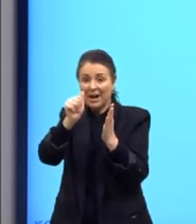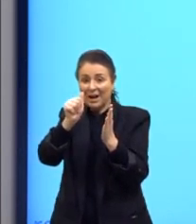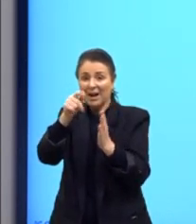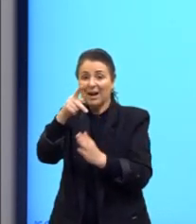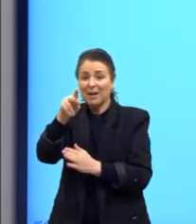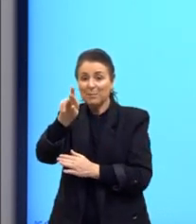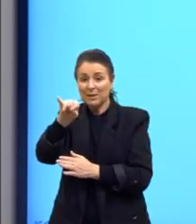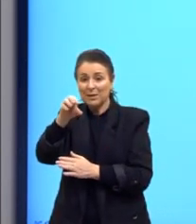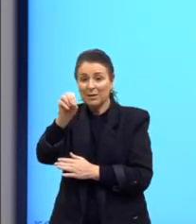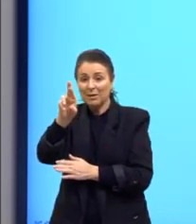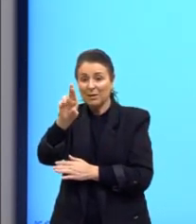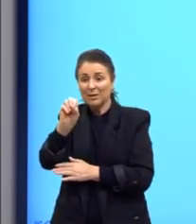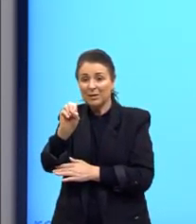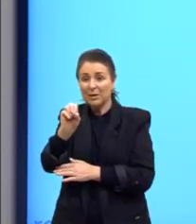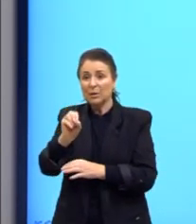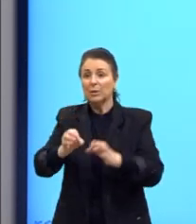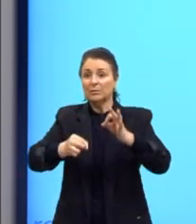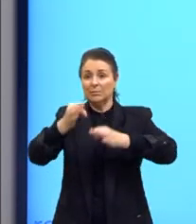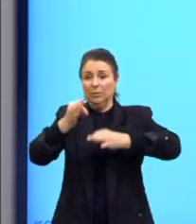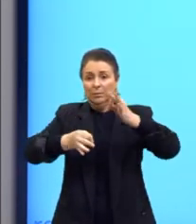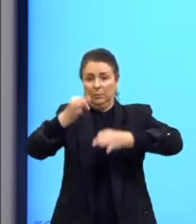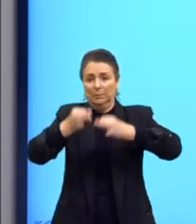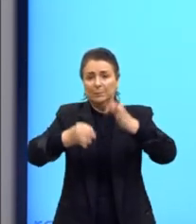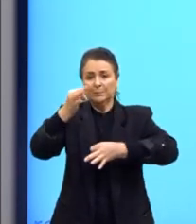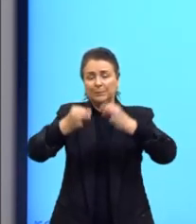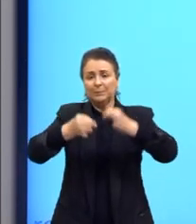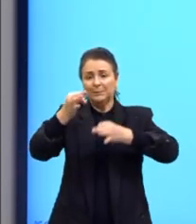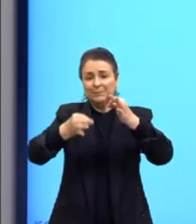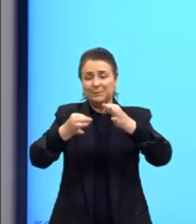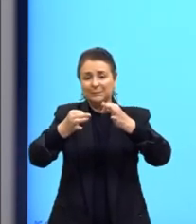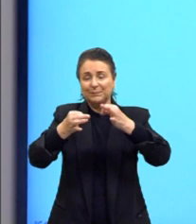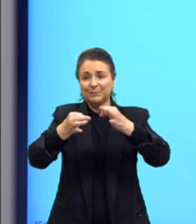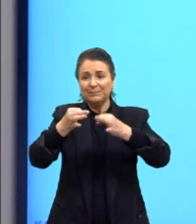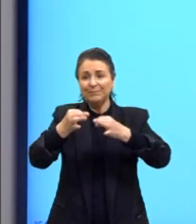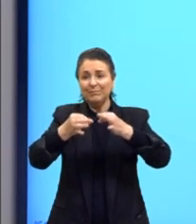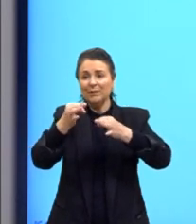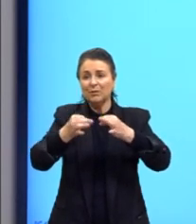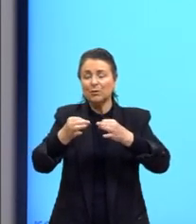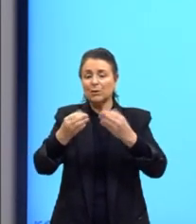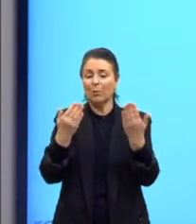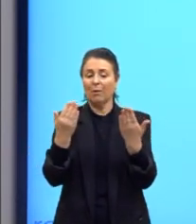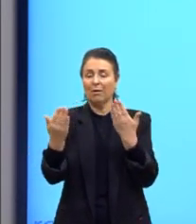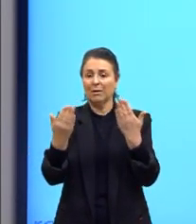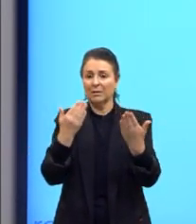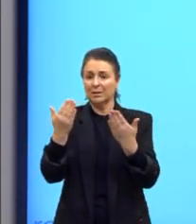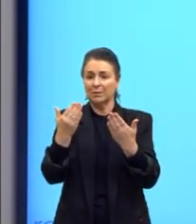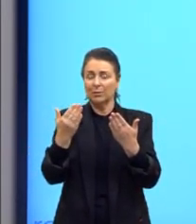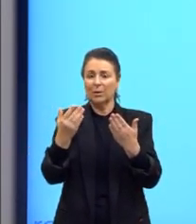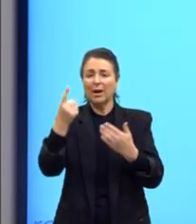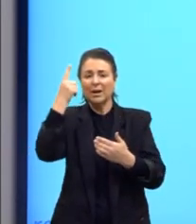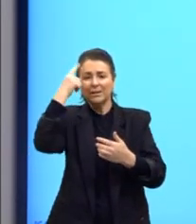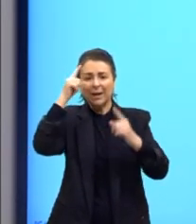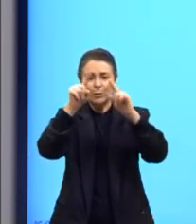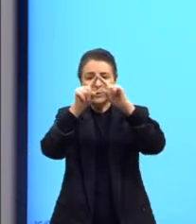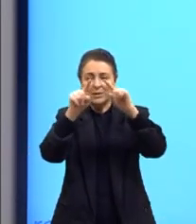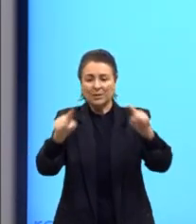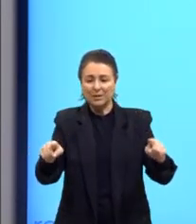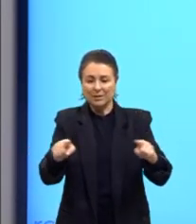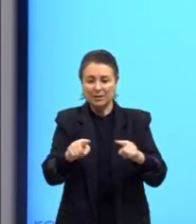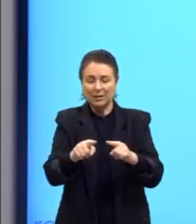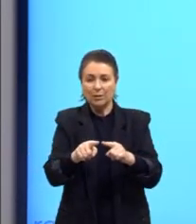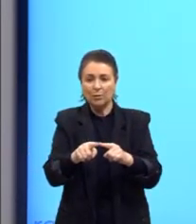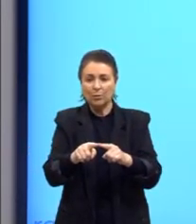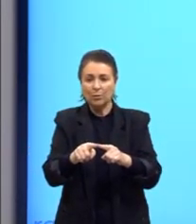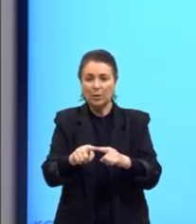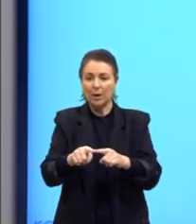Olha aqui o juízo analítico. A ideia do triângulo, por exemplo, é explicativa. O